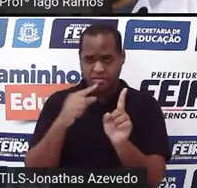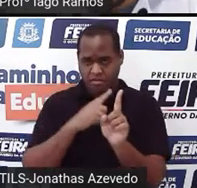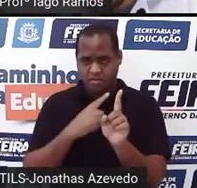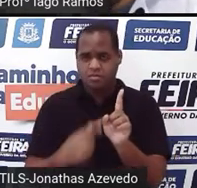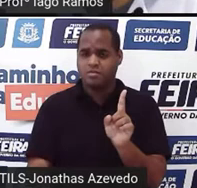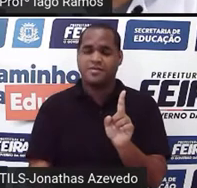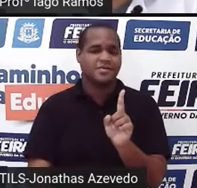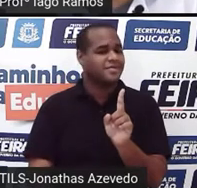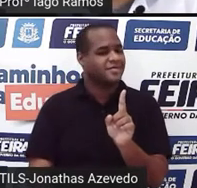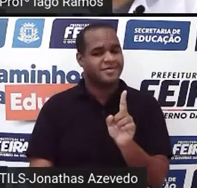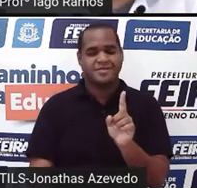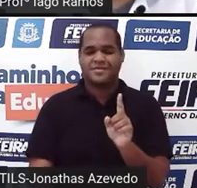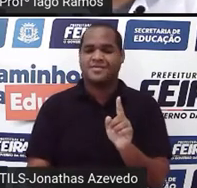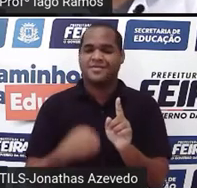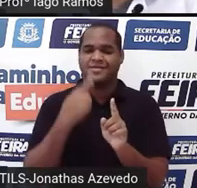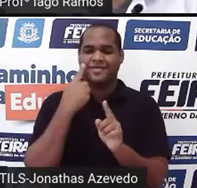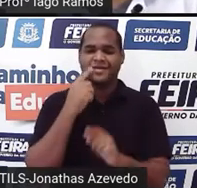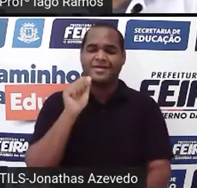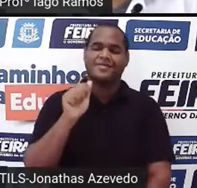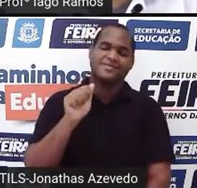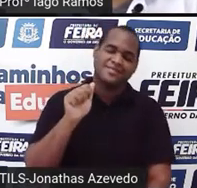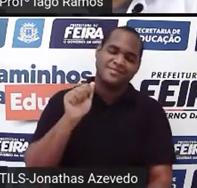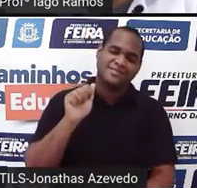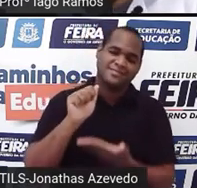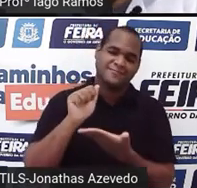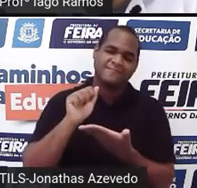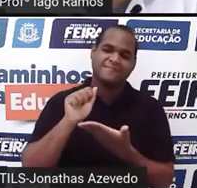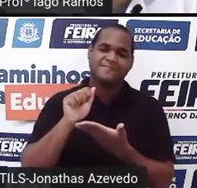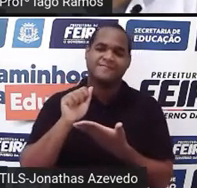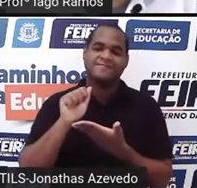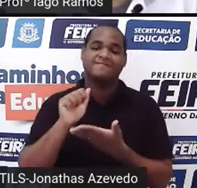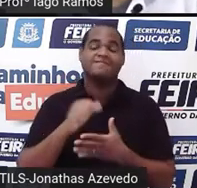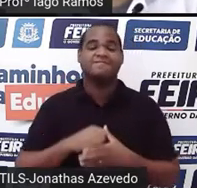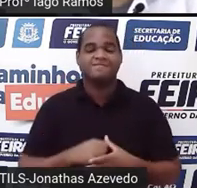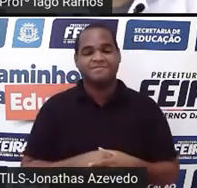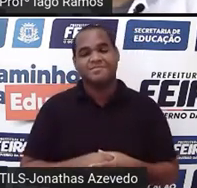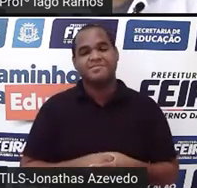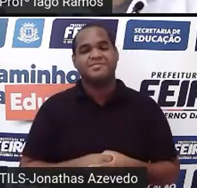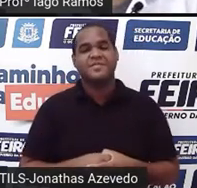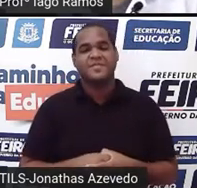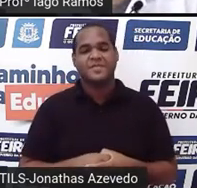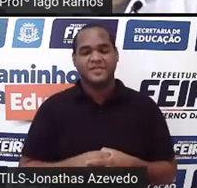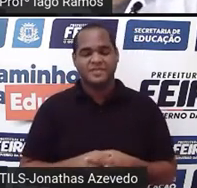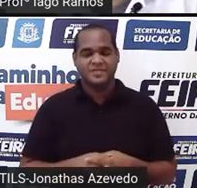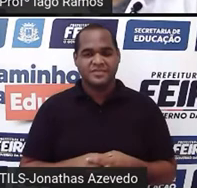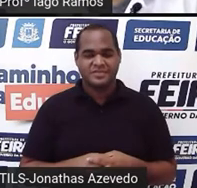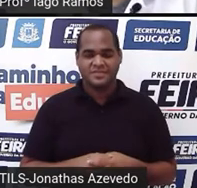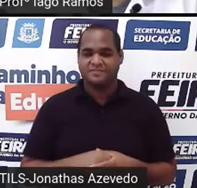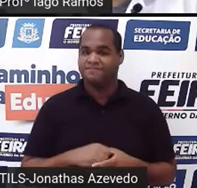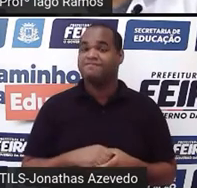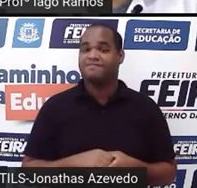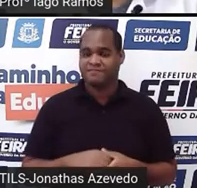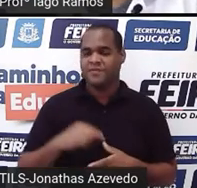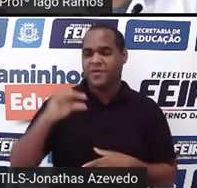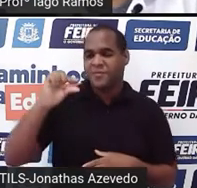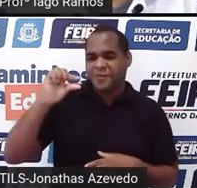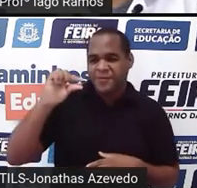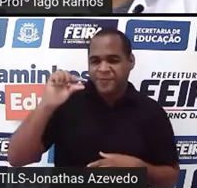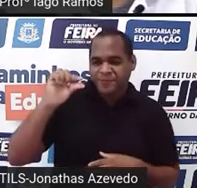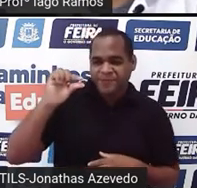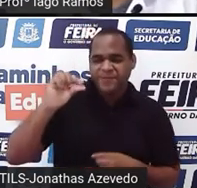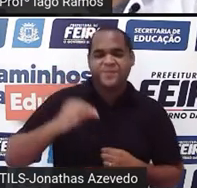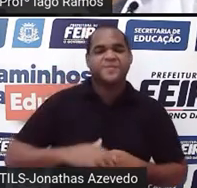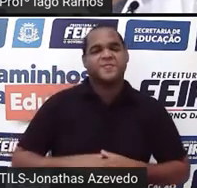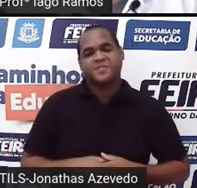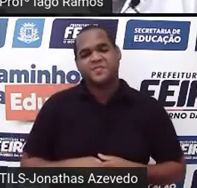Então logo só sobra, aí nesse caso, como resposta correta, a minoria. Olha